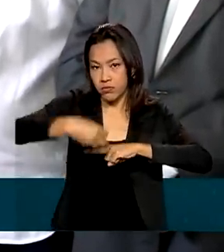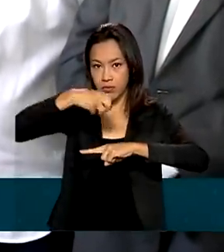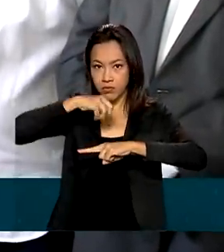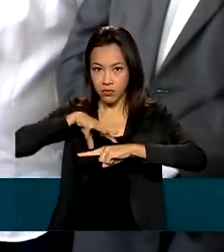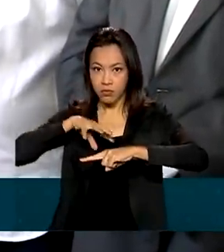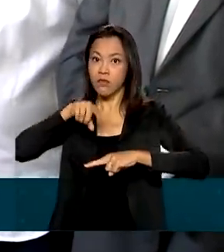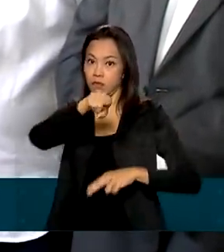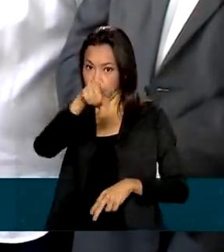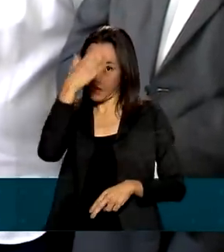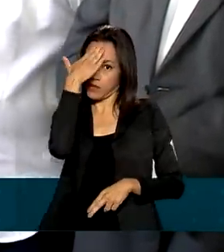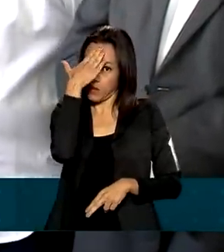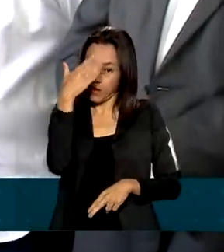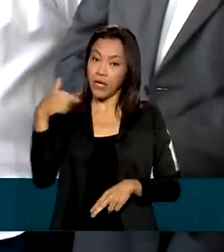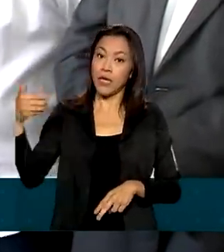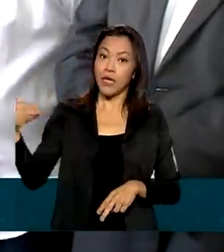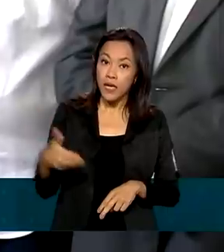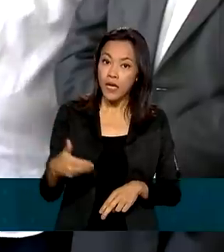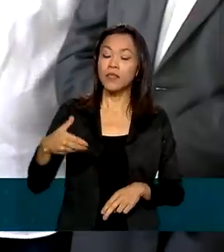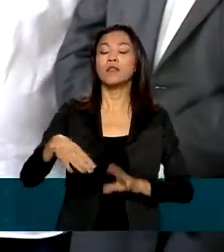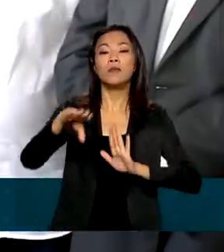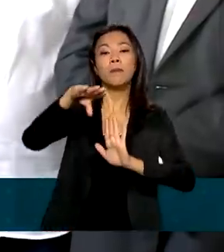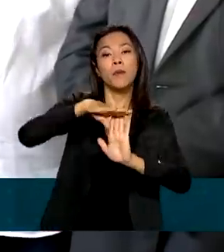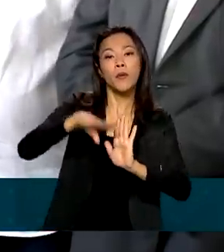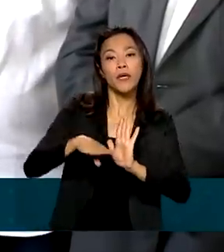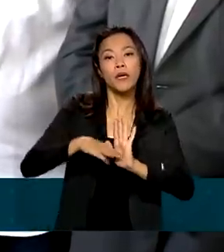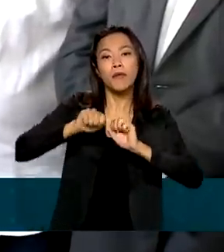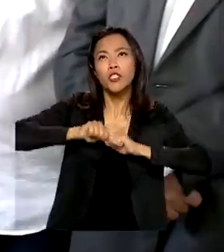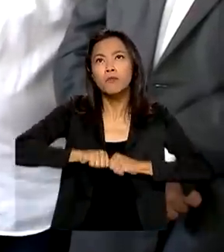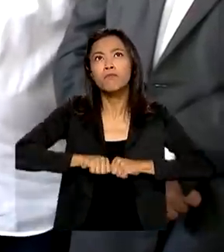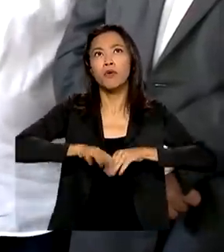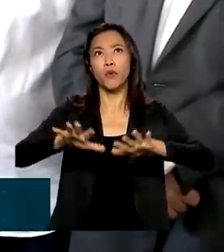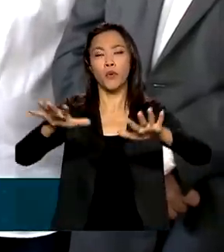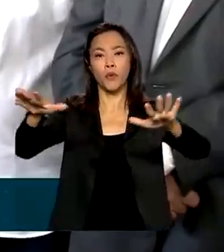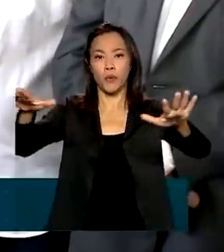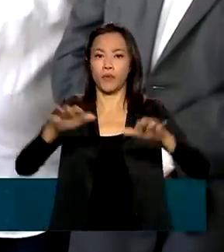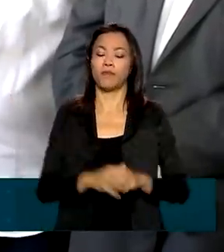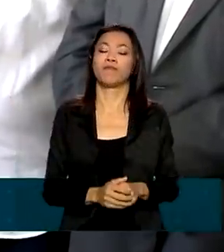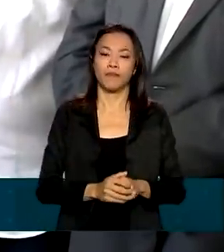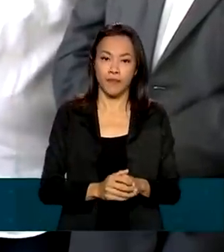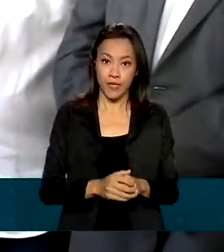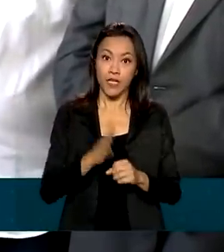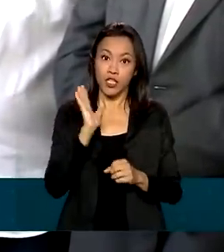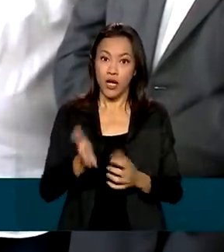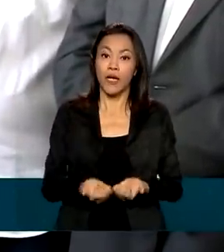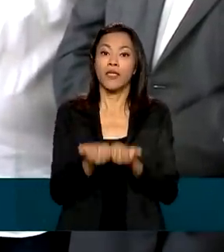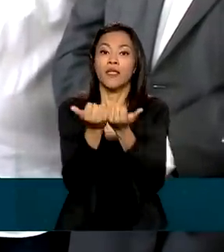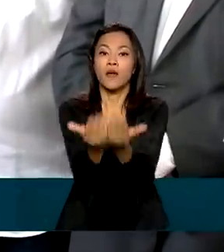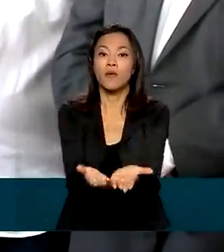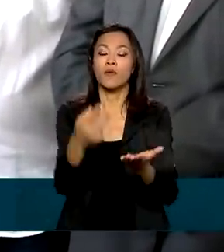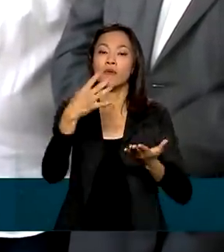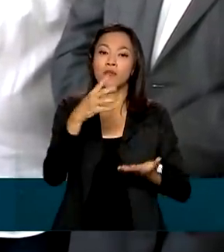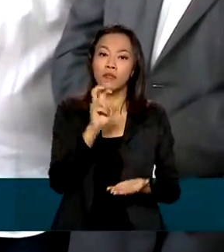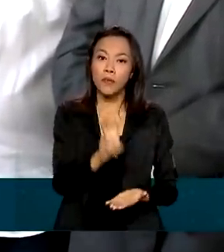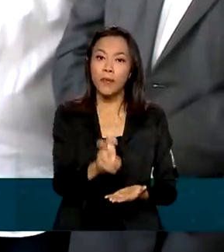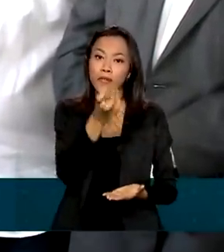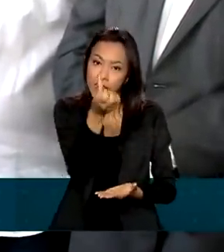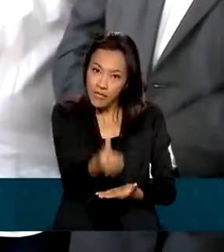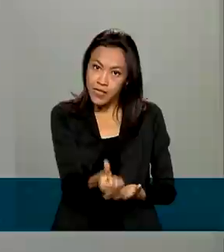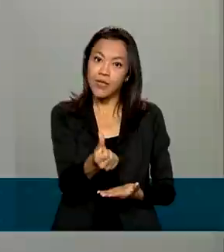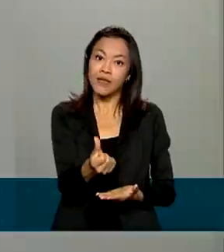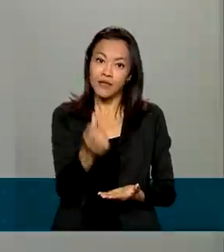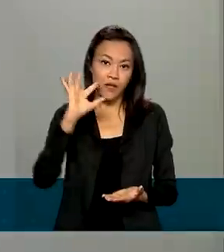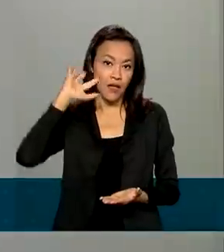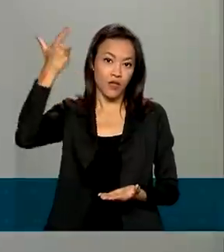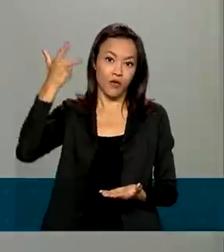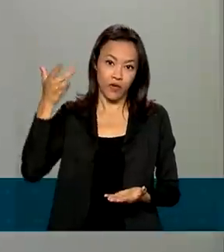vocês tenham ciência, o programa de expansão na radioterapia do SUS entregou 56 soluções como essa.